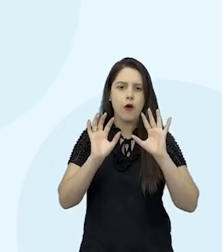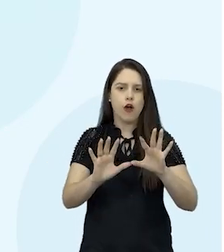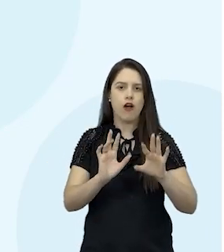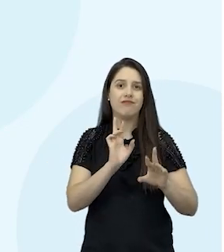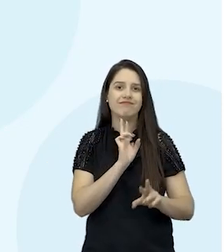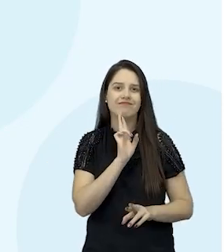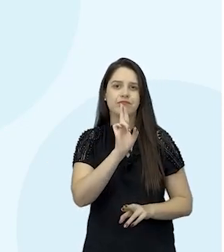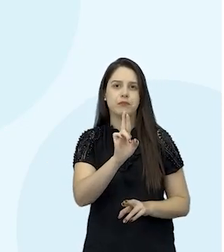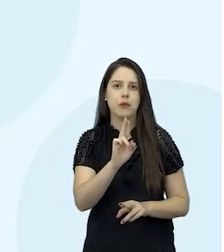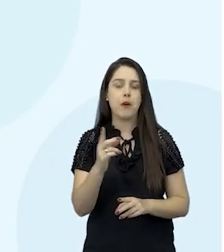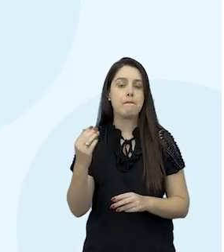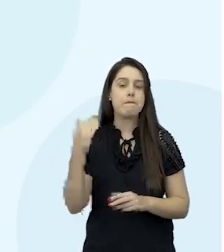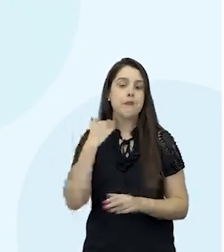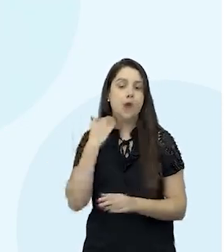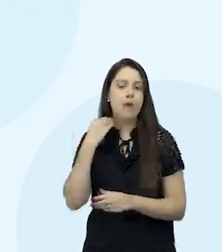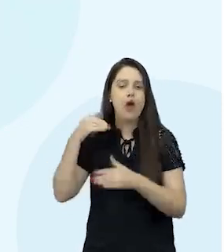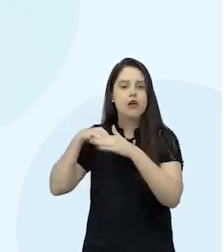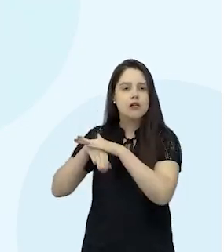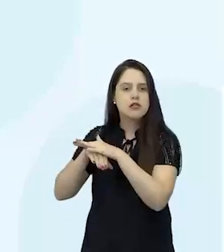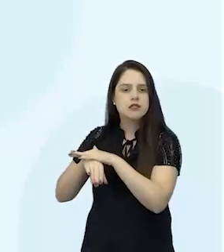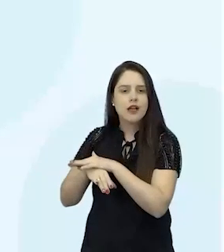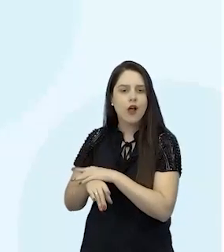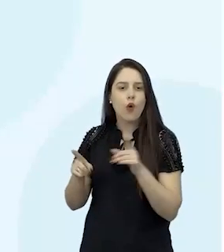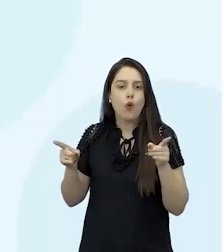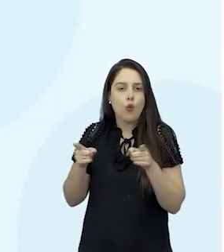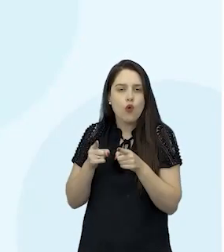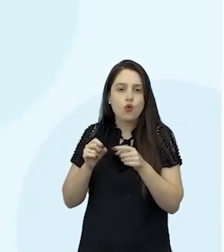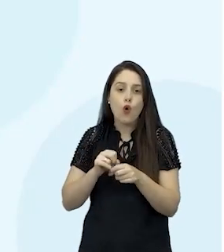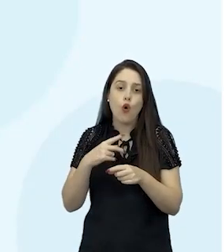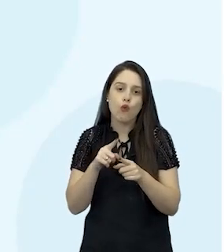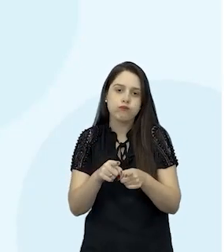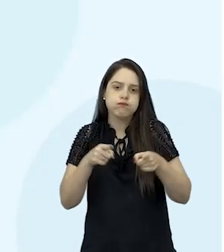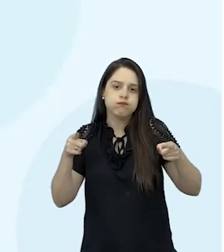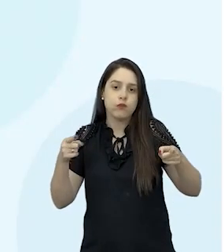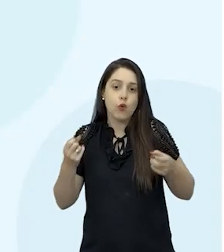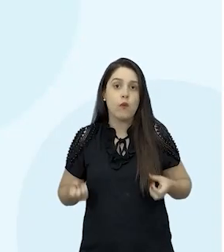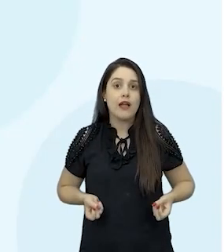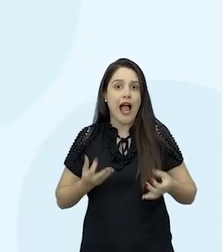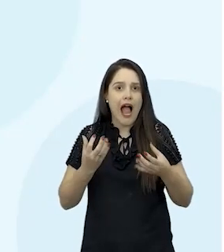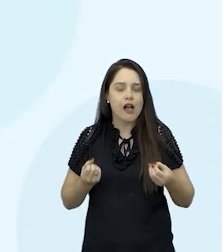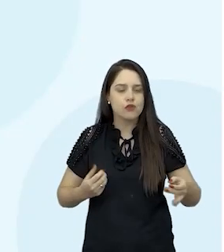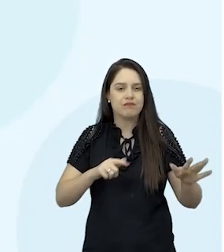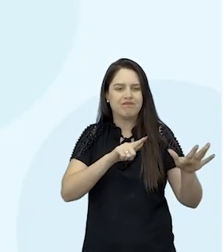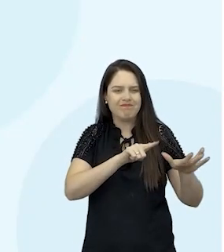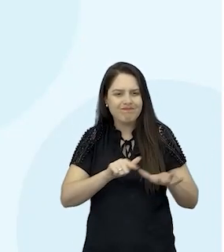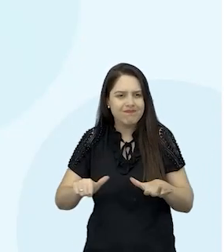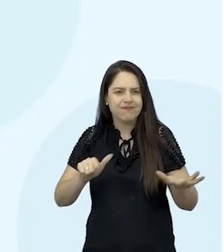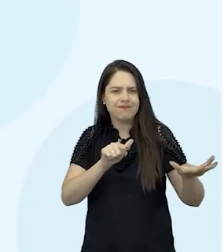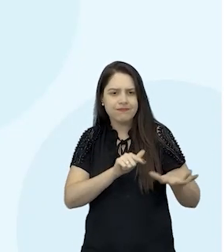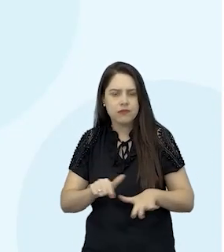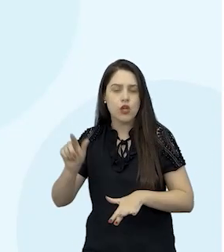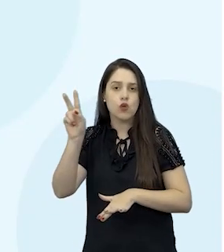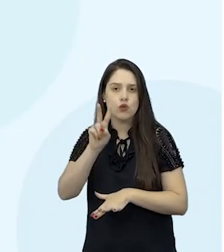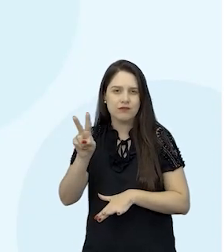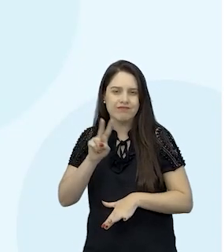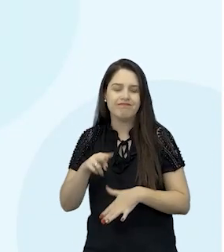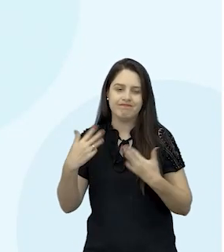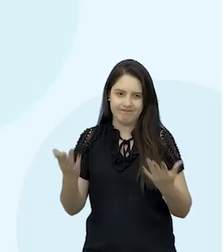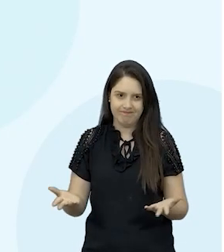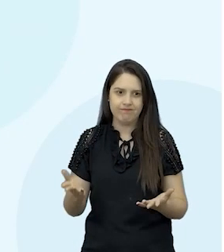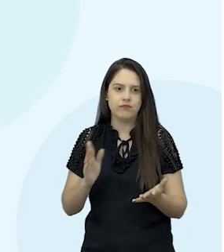resposta à poupança a curto e a longo prazo dos gastos mensais na utilização de um edifício.